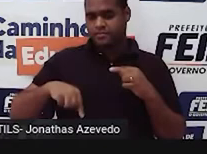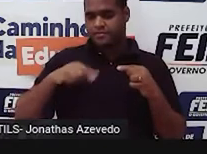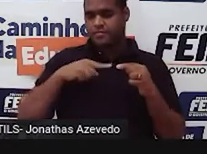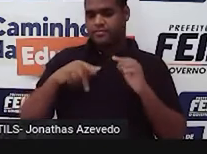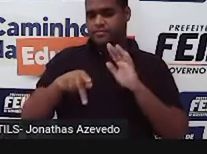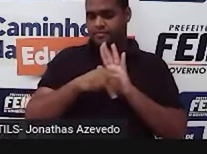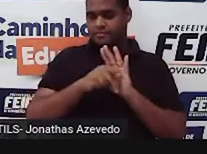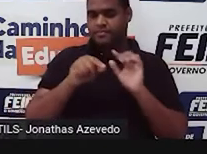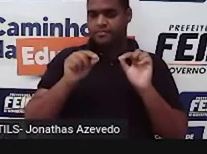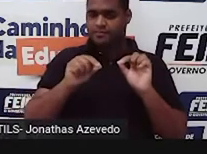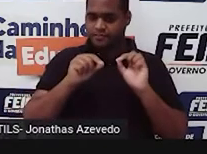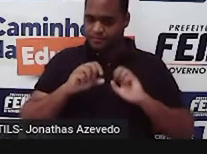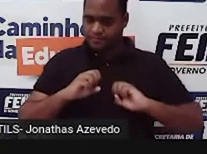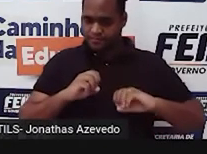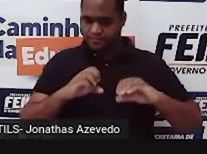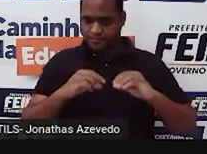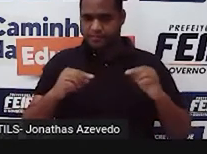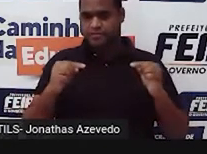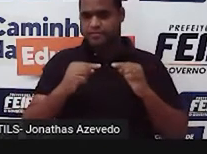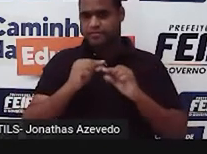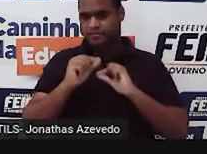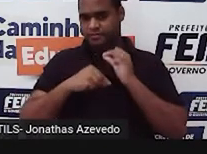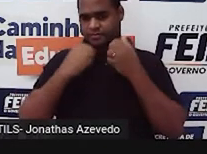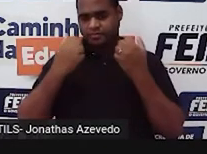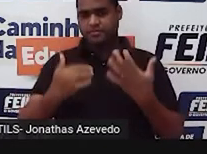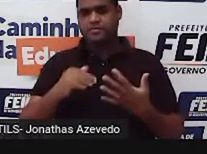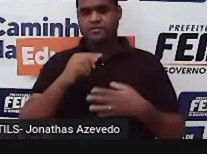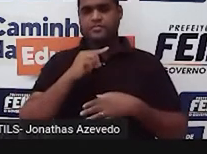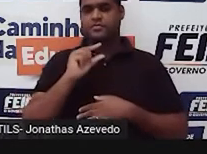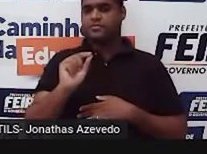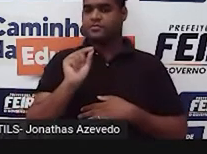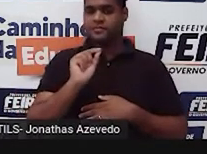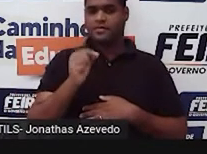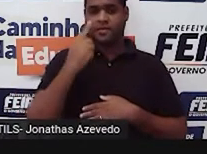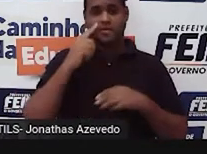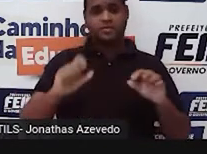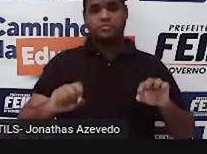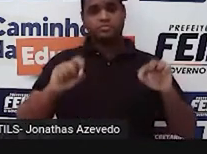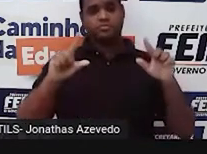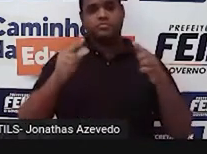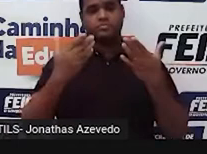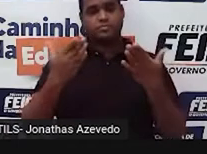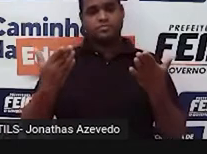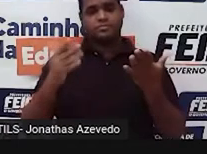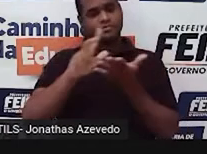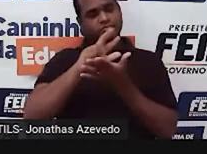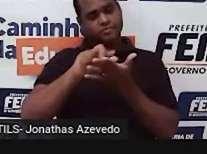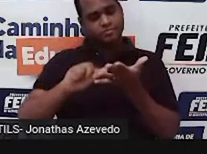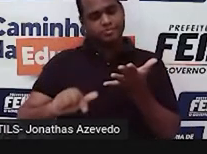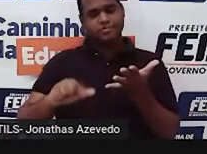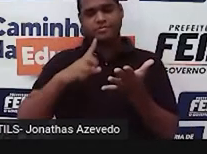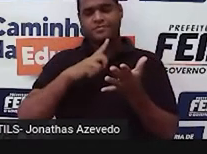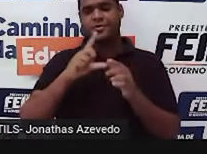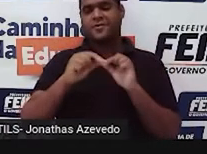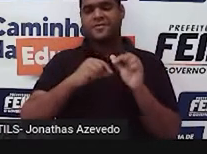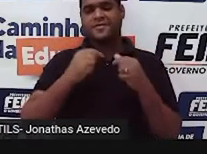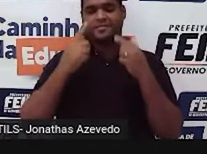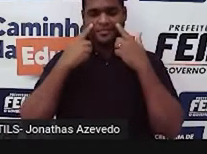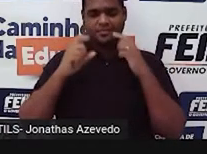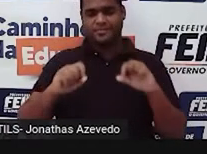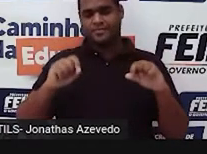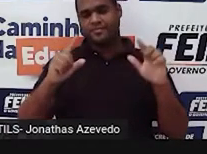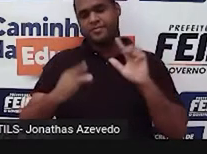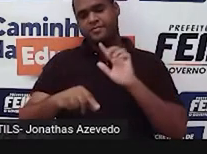bom? E qual é o exercício? O exercício vai ser assim, na próxima tela vão aparecer, vai aparecer aí, né?